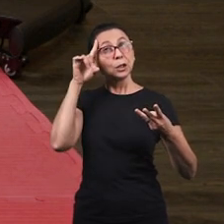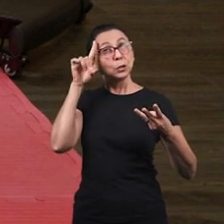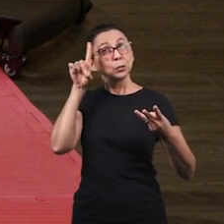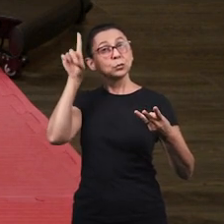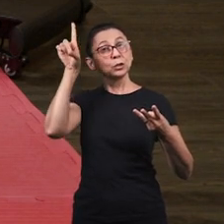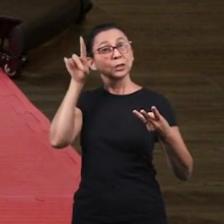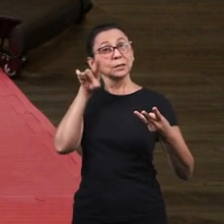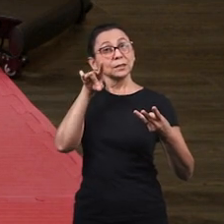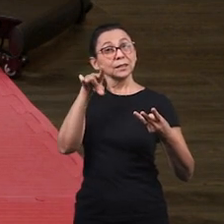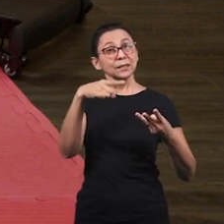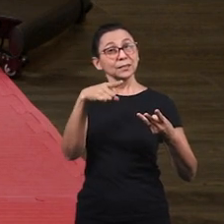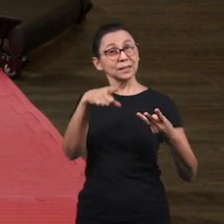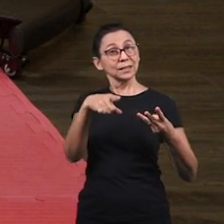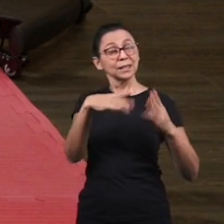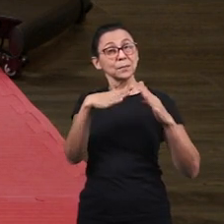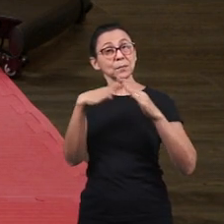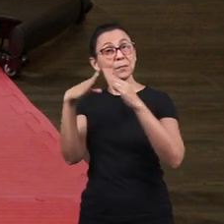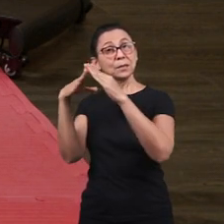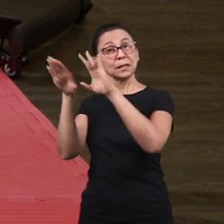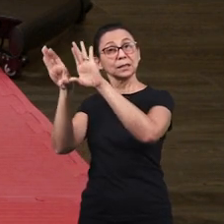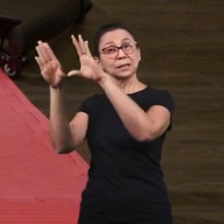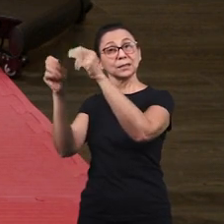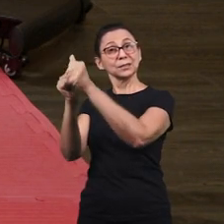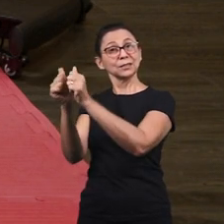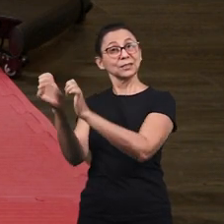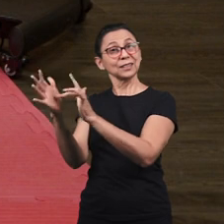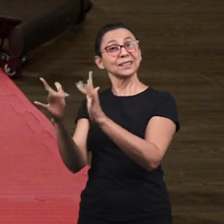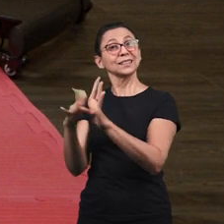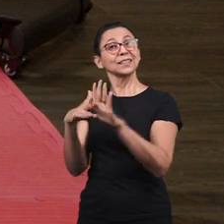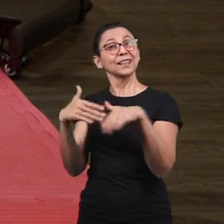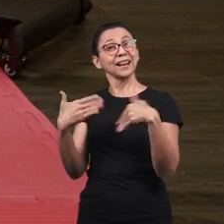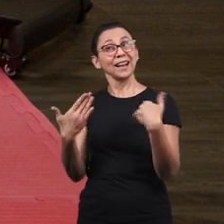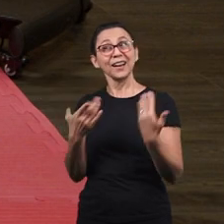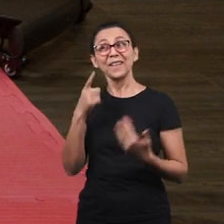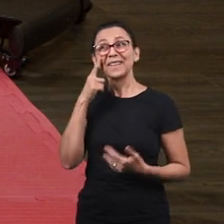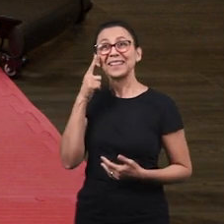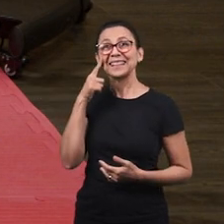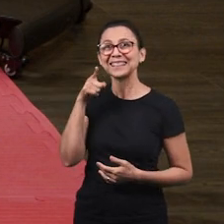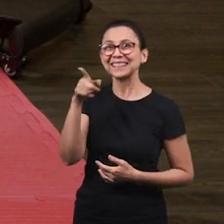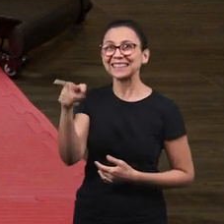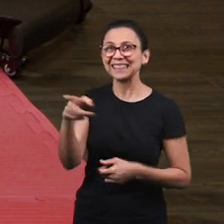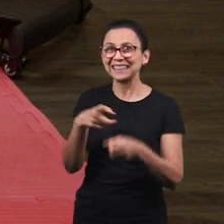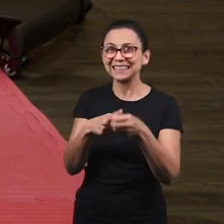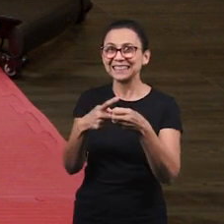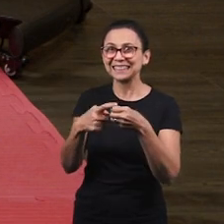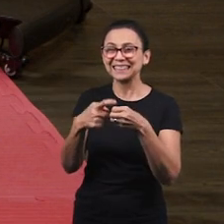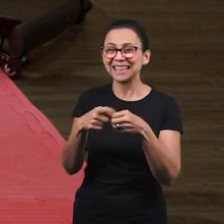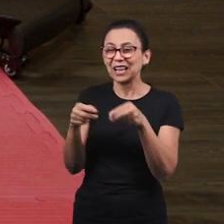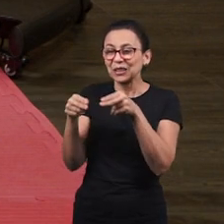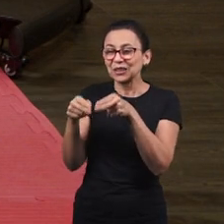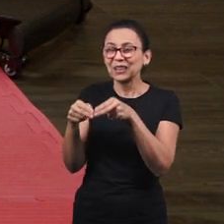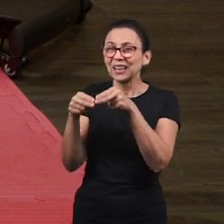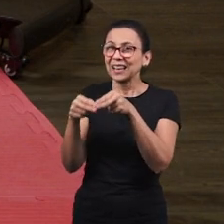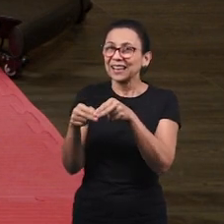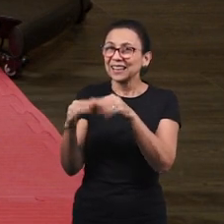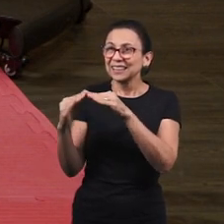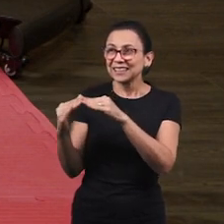o céu Para morar com ele E foi isso que Noé fez Olha só a cidade onde Noé morava